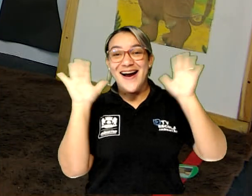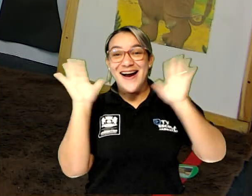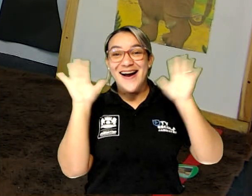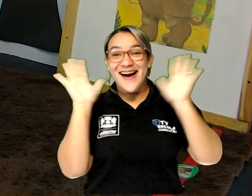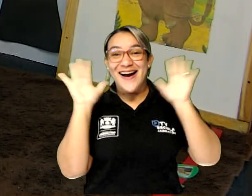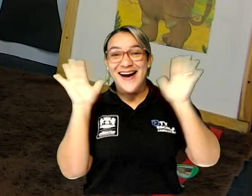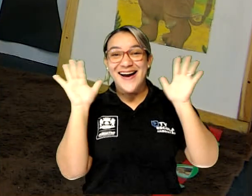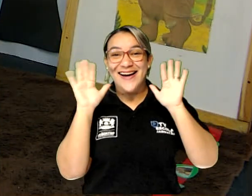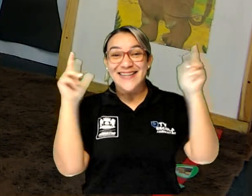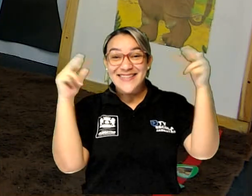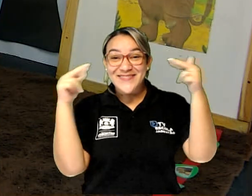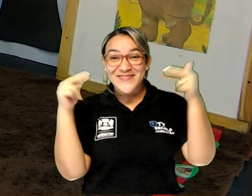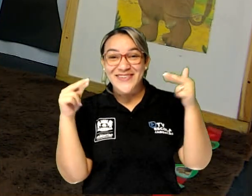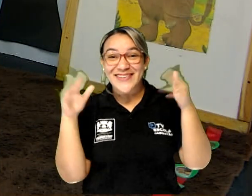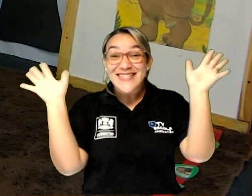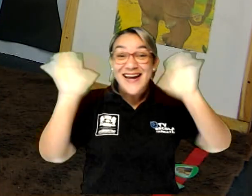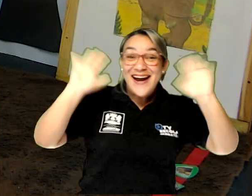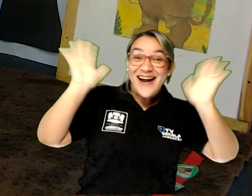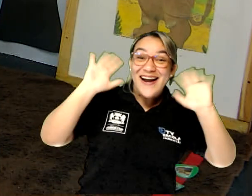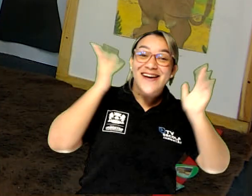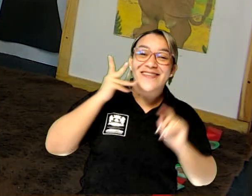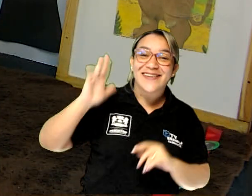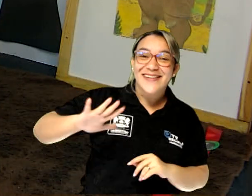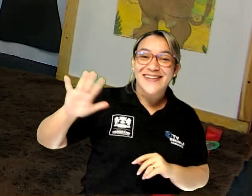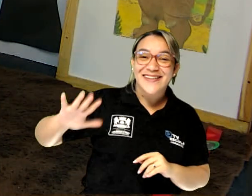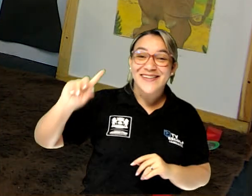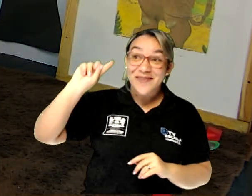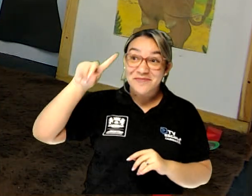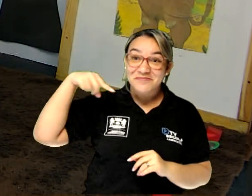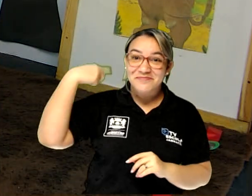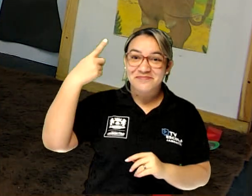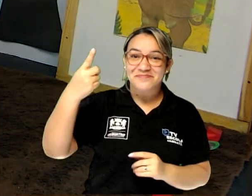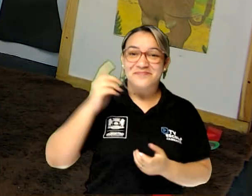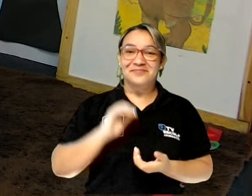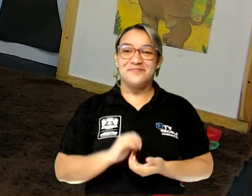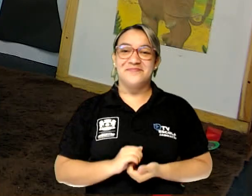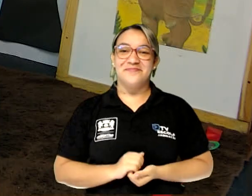rimou. Tchau, tchau, crianças. Até a próxima.